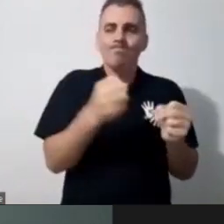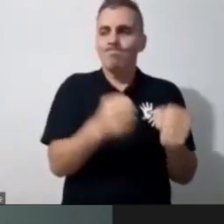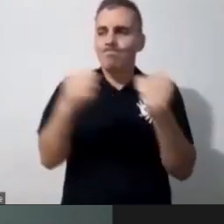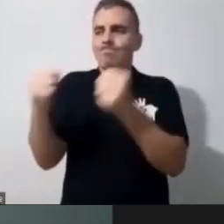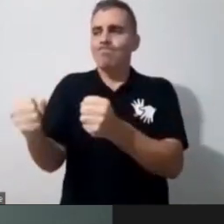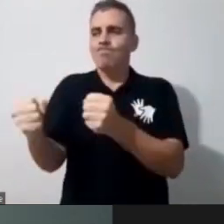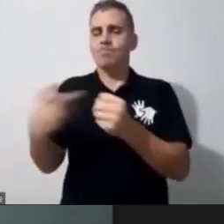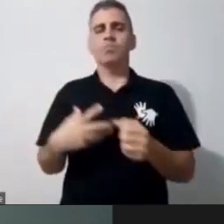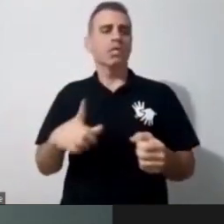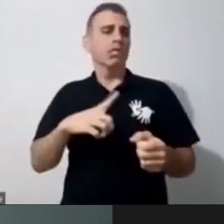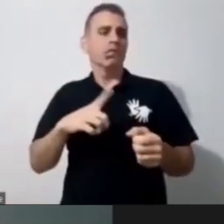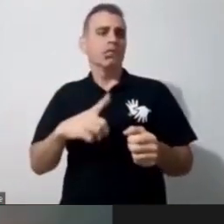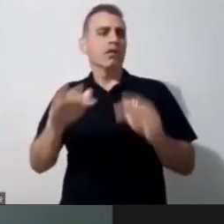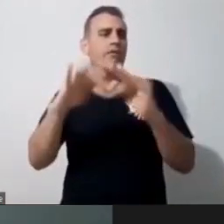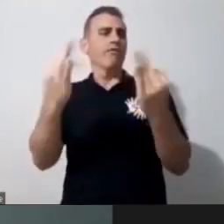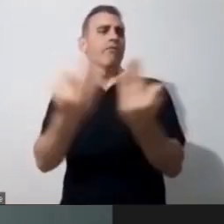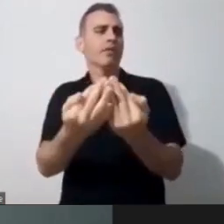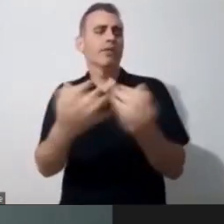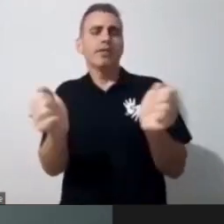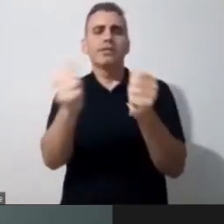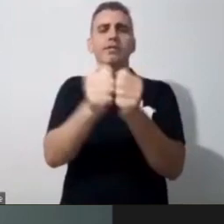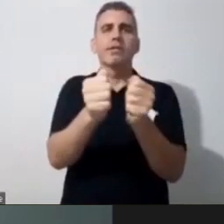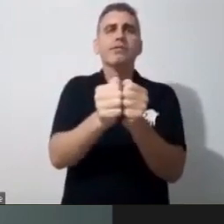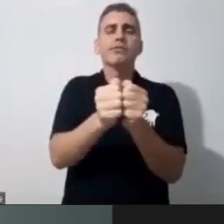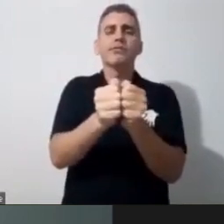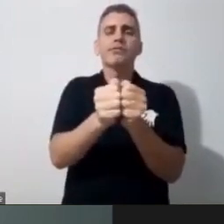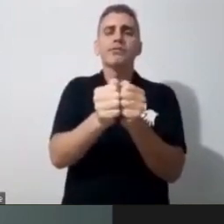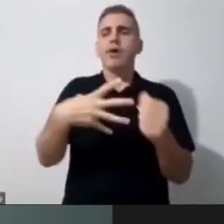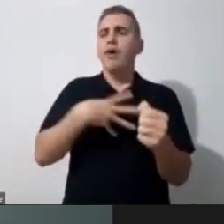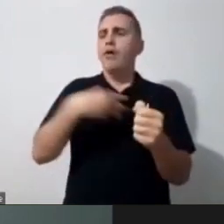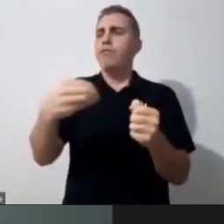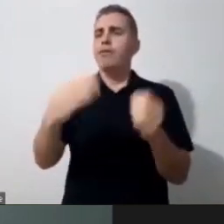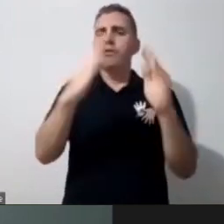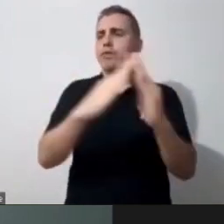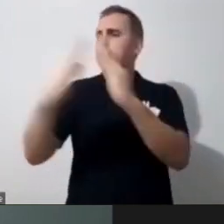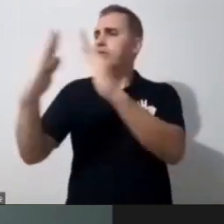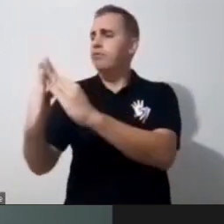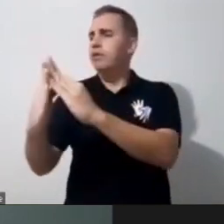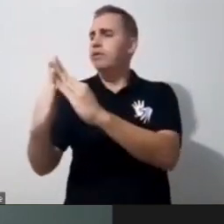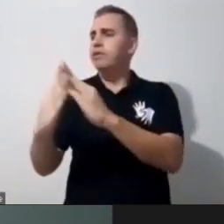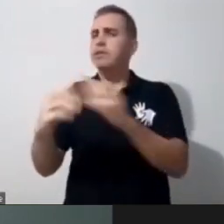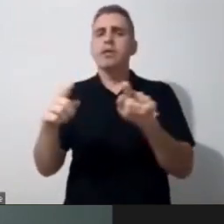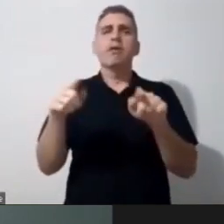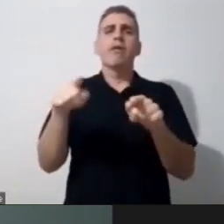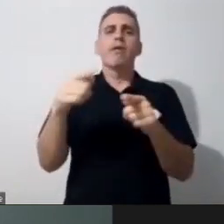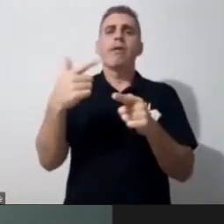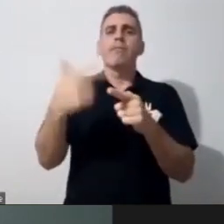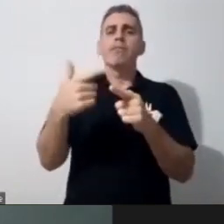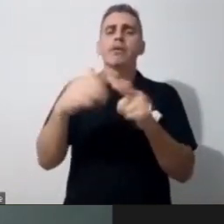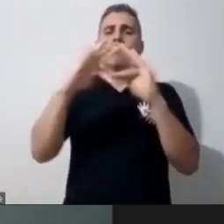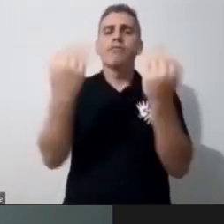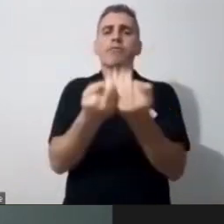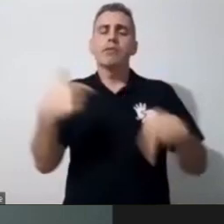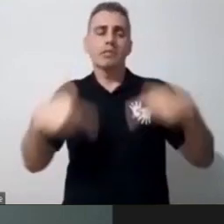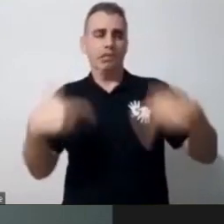que não está junto, o filho tá ficando com a vizinha, a rotina não parou, tem que dar conta de um vídeo de um professor. Então, tudo